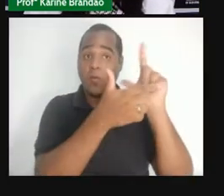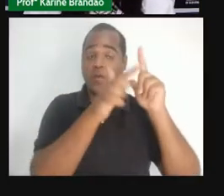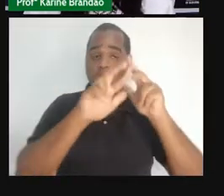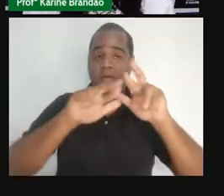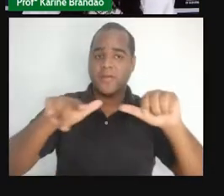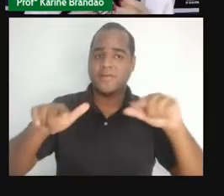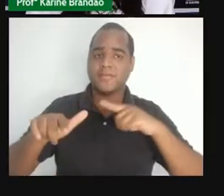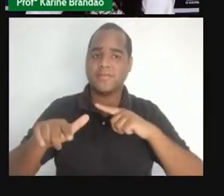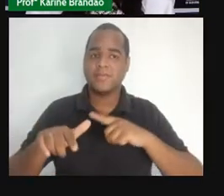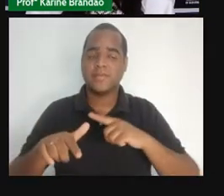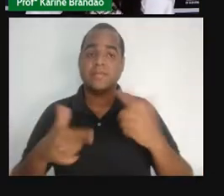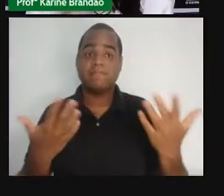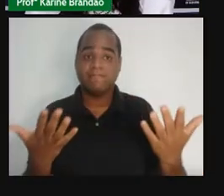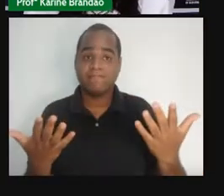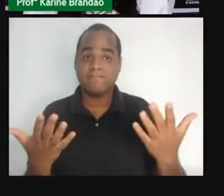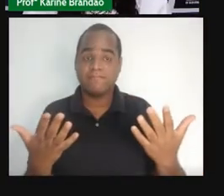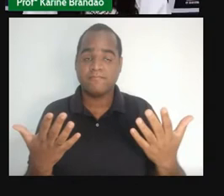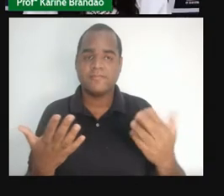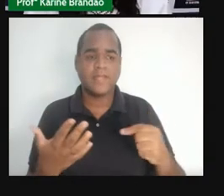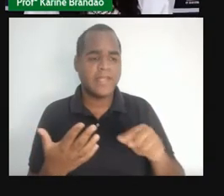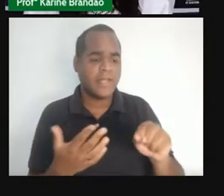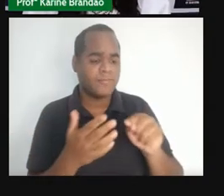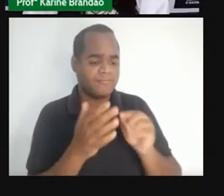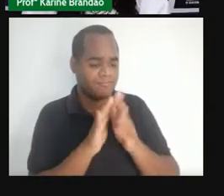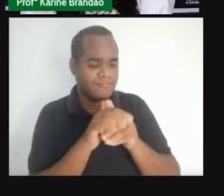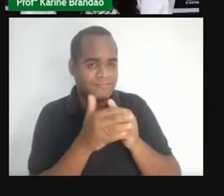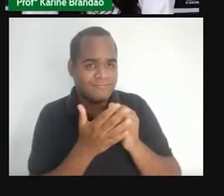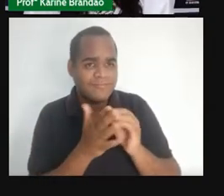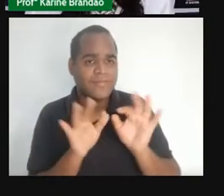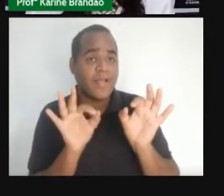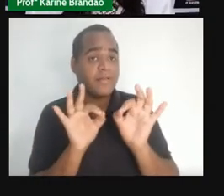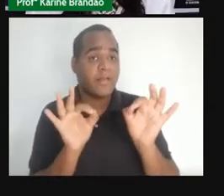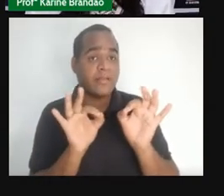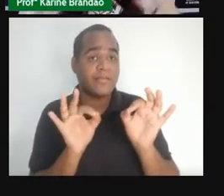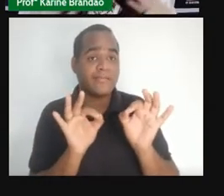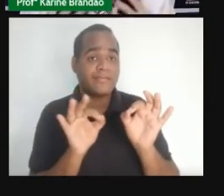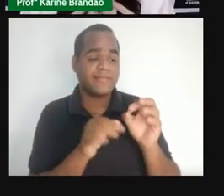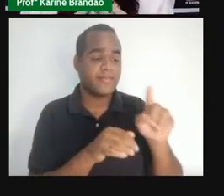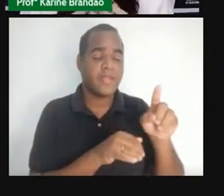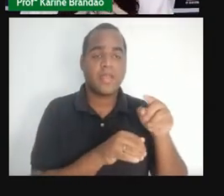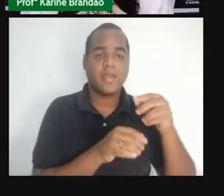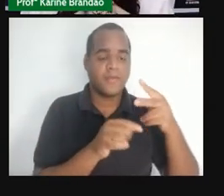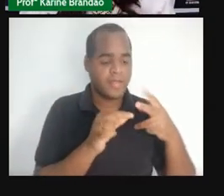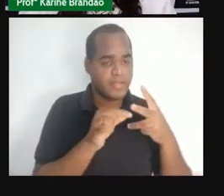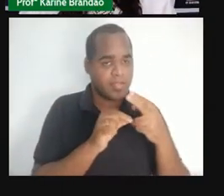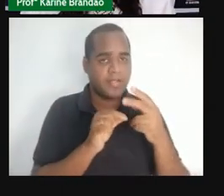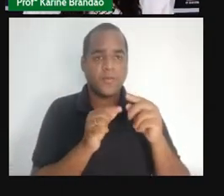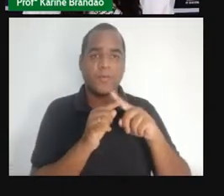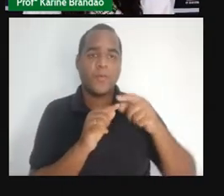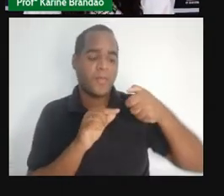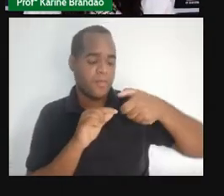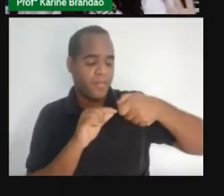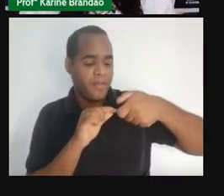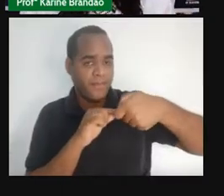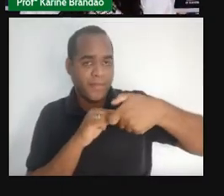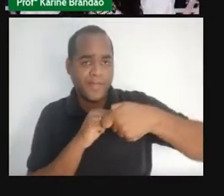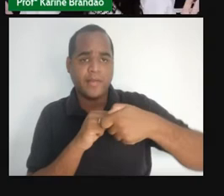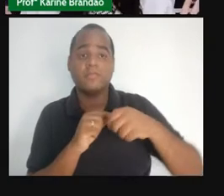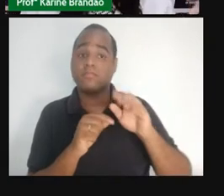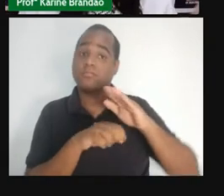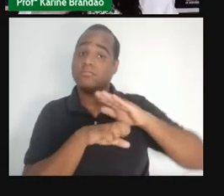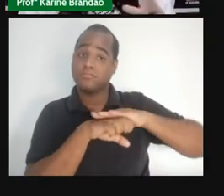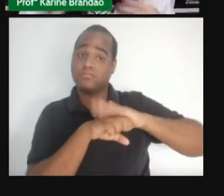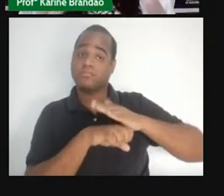por uma mal higienização, né? Desses equipamentos, porque ele vai ser meu. Então, o que tá ali é meu,